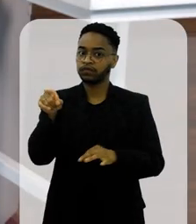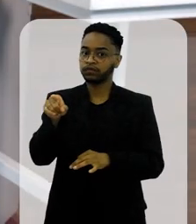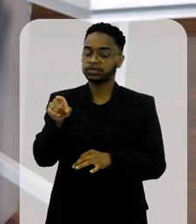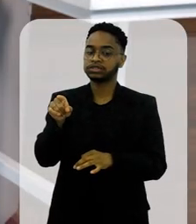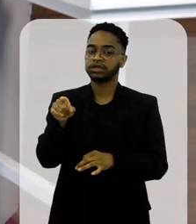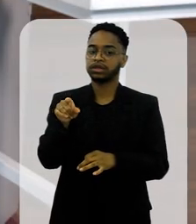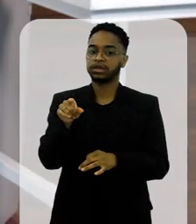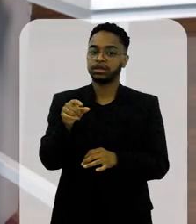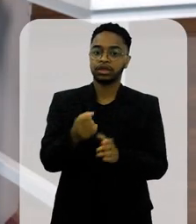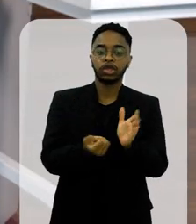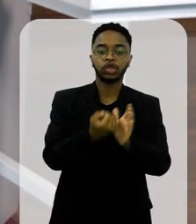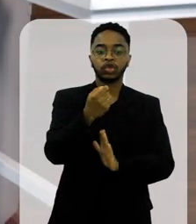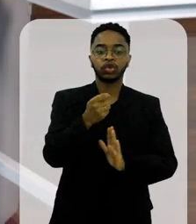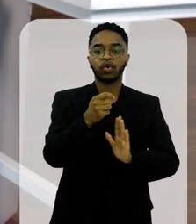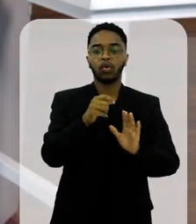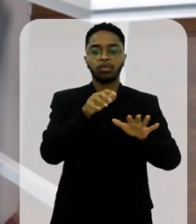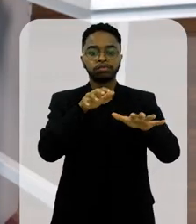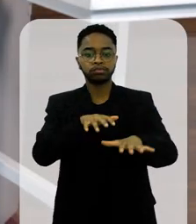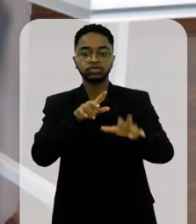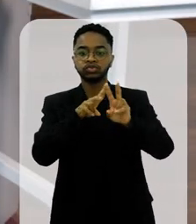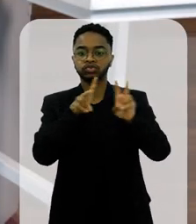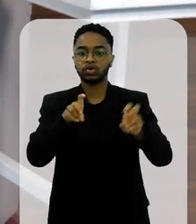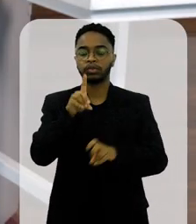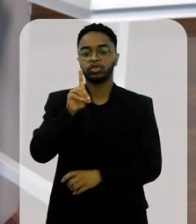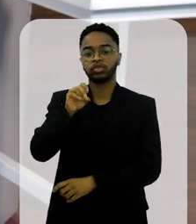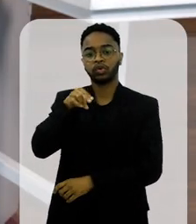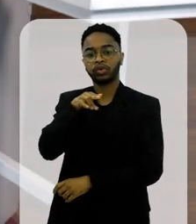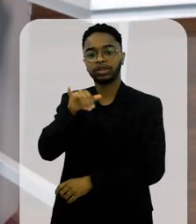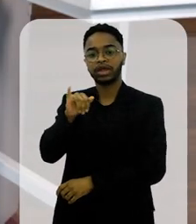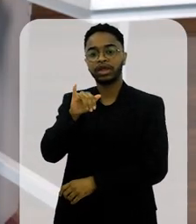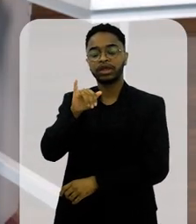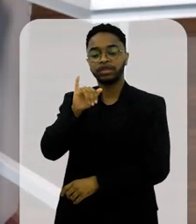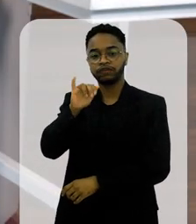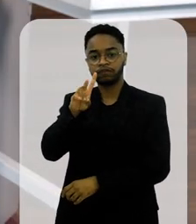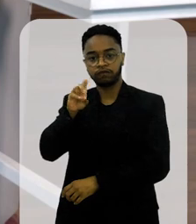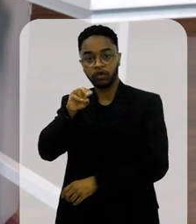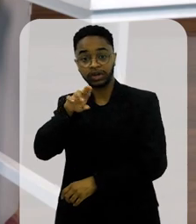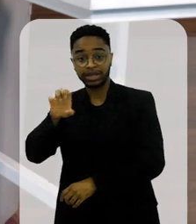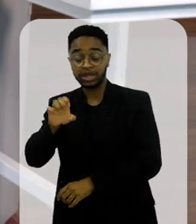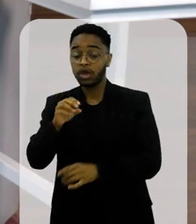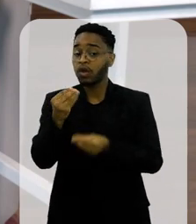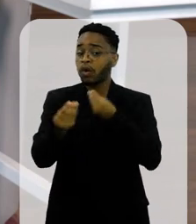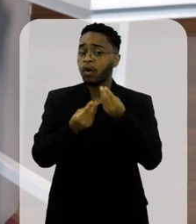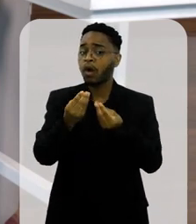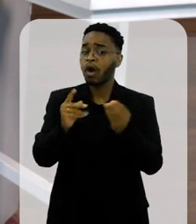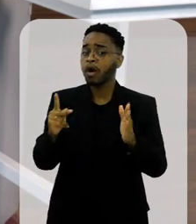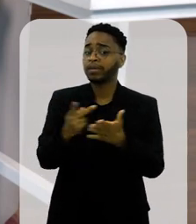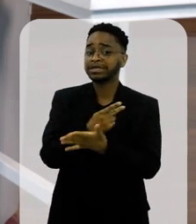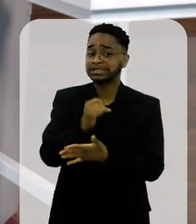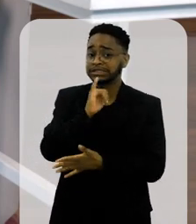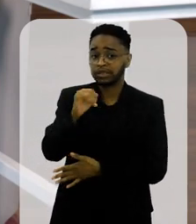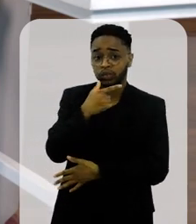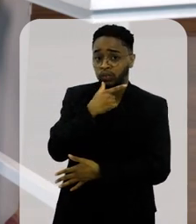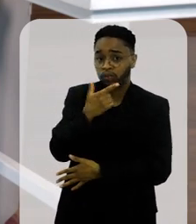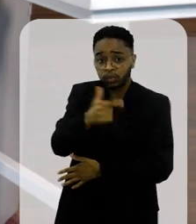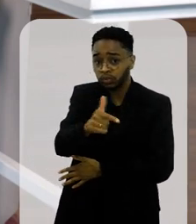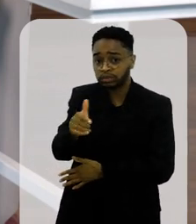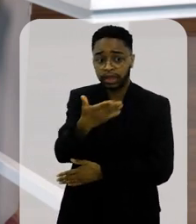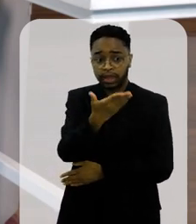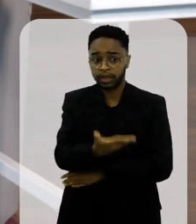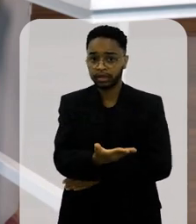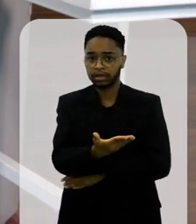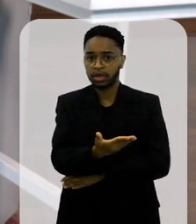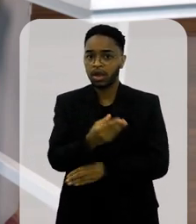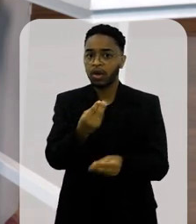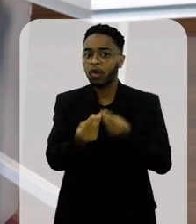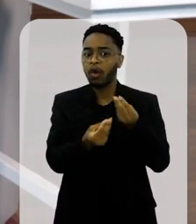fez Dona Ivone Lara. É verdade. Assim, o que é Dona Ivone Lara sem aquele público? Entendeu? E o que vira o desfile de